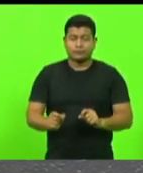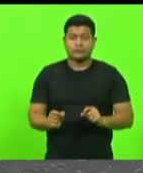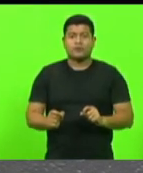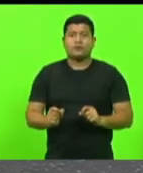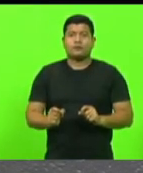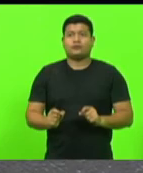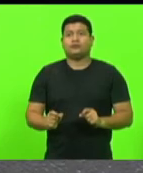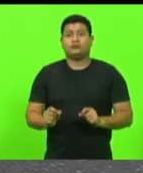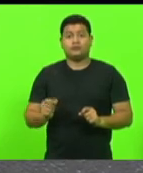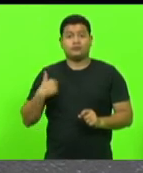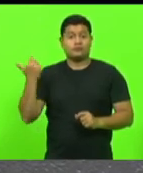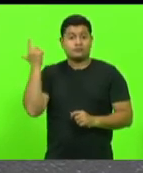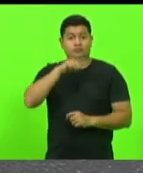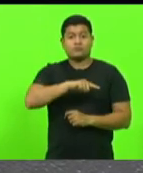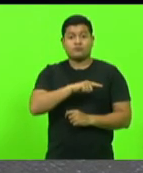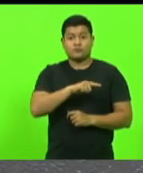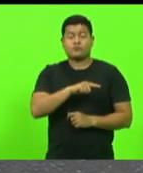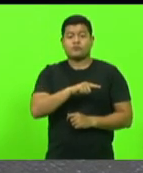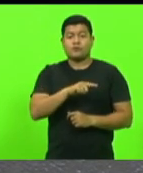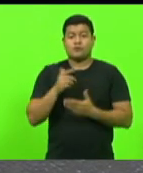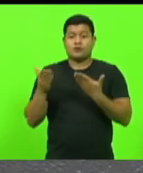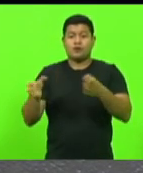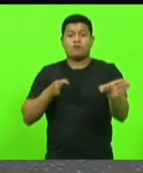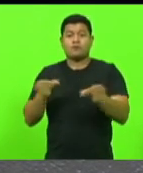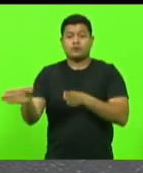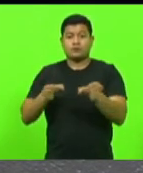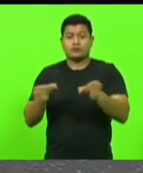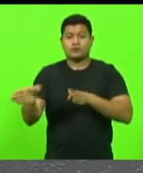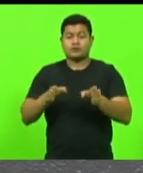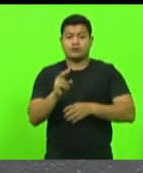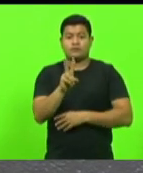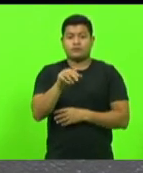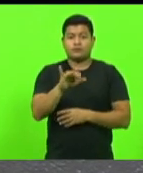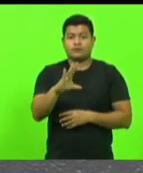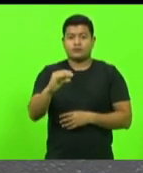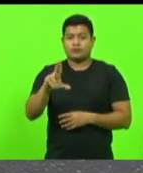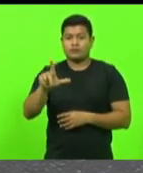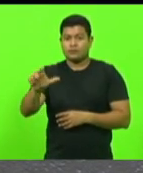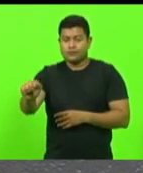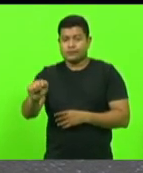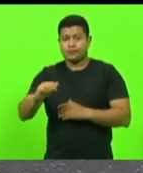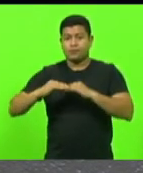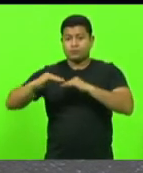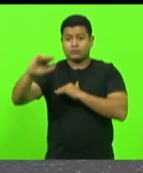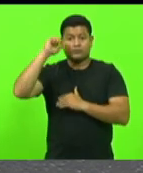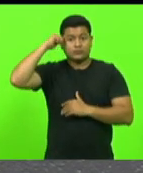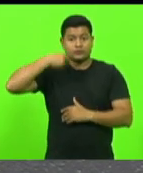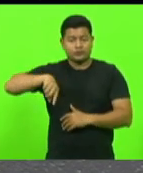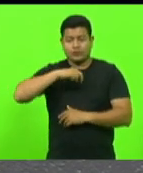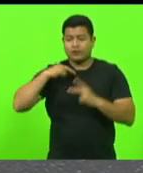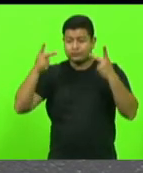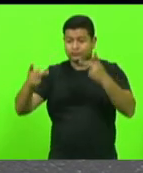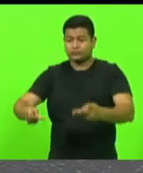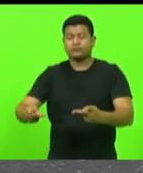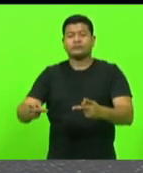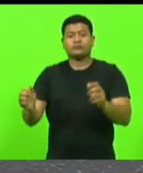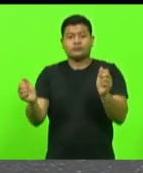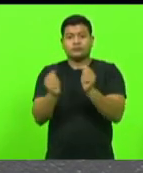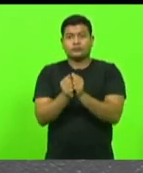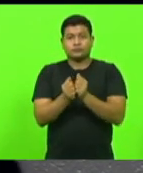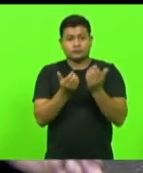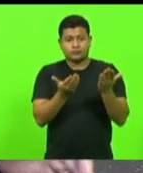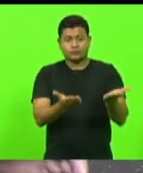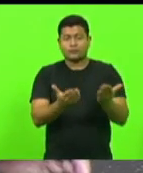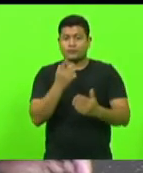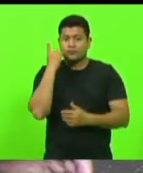conquista, que é o acesso à vinícola Világio Grande, a pavimentação do acesso, estivemos lá também, junto com V. Exª.